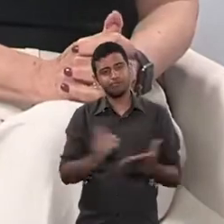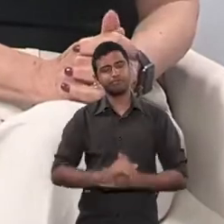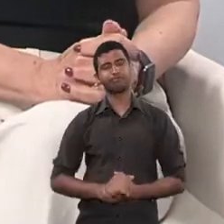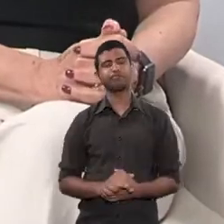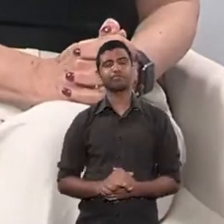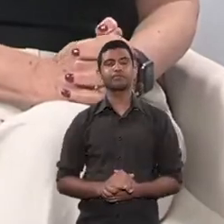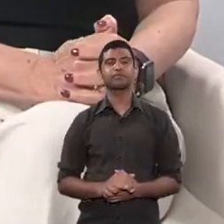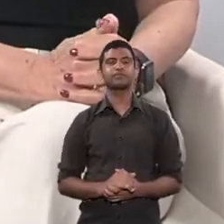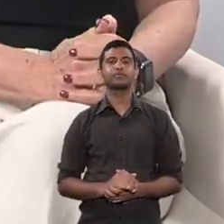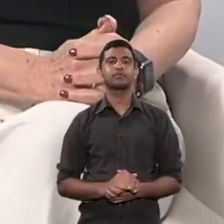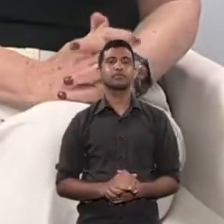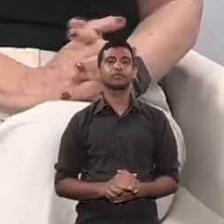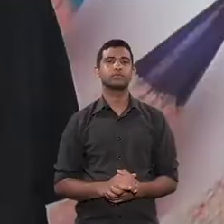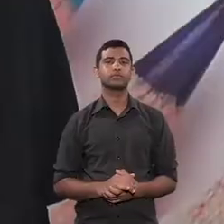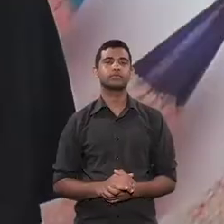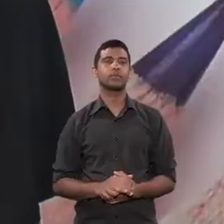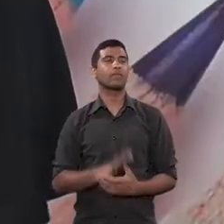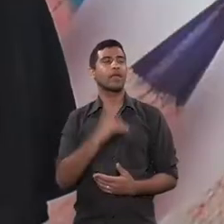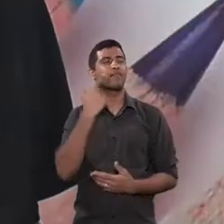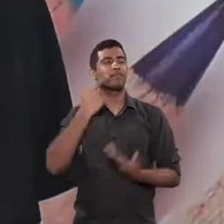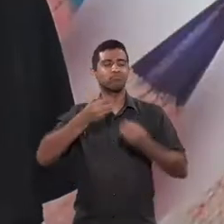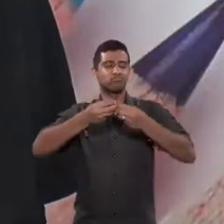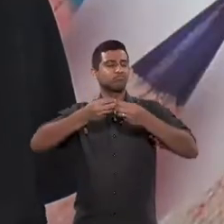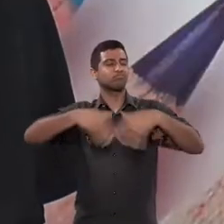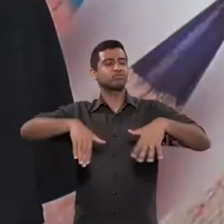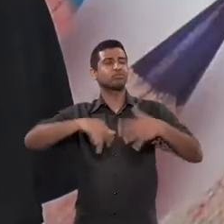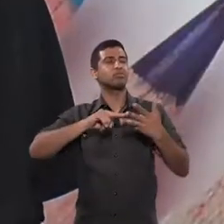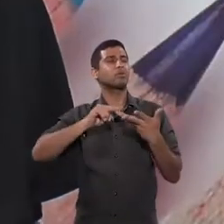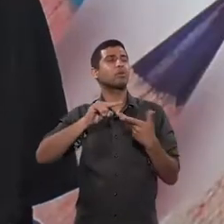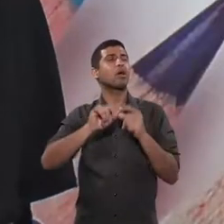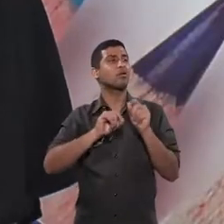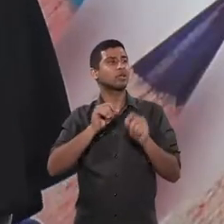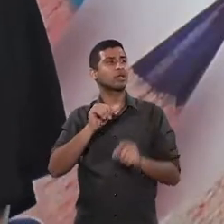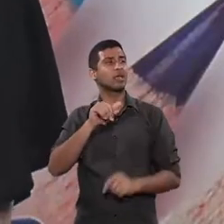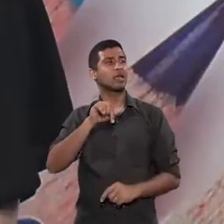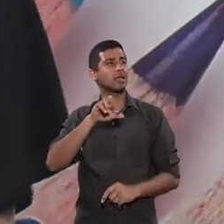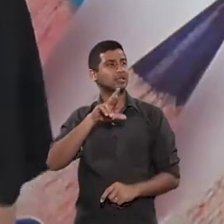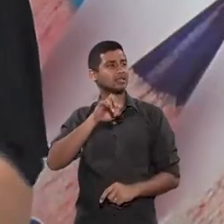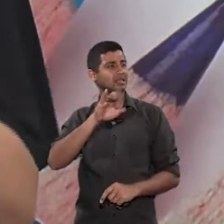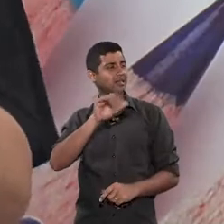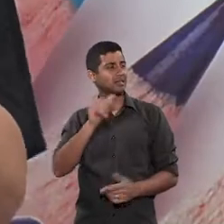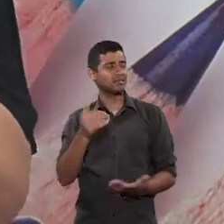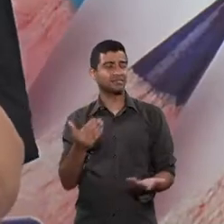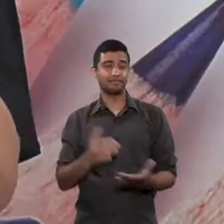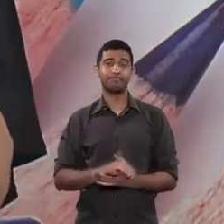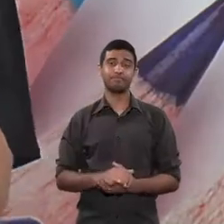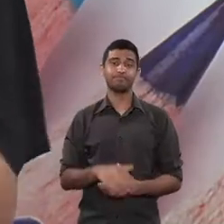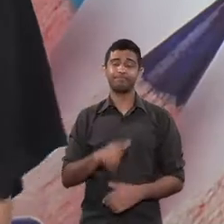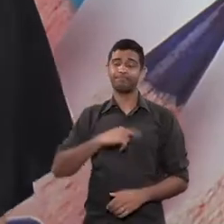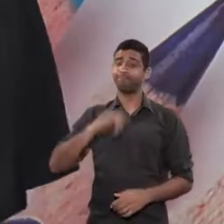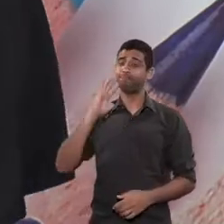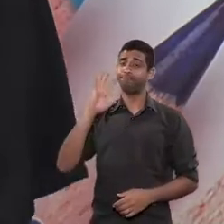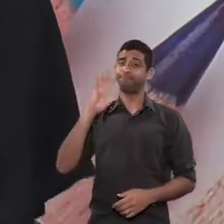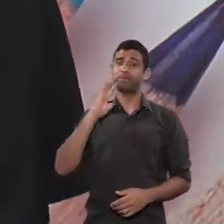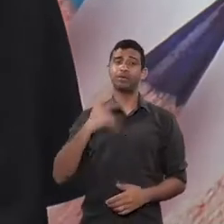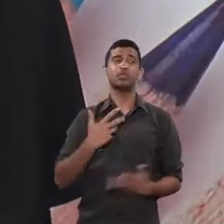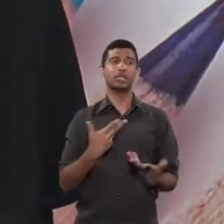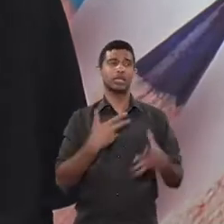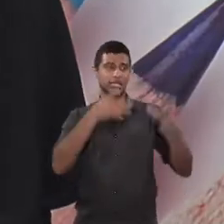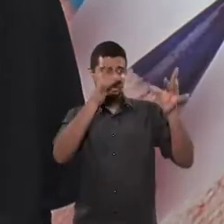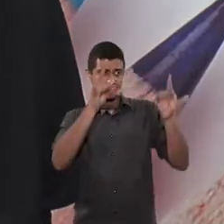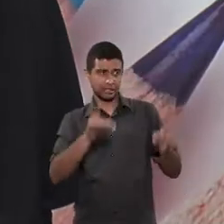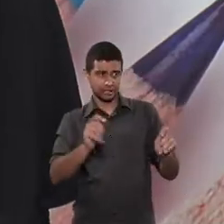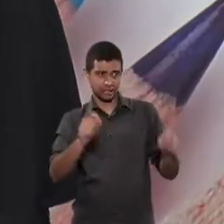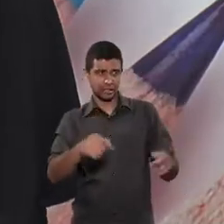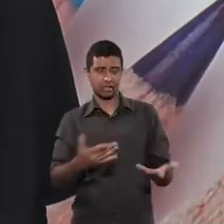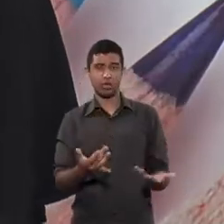sistemática à criança. E os prejuízos disso, Andréia? Pois é. gente imagina, mas queria que você